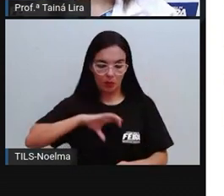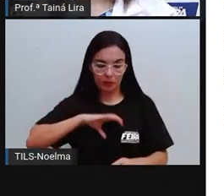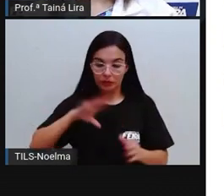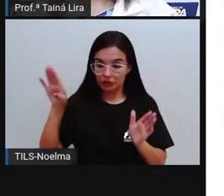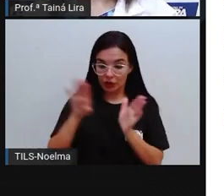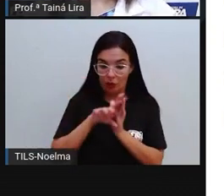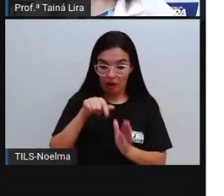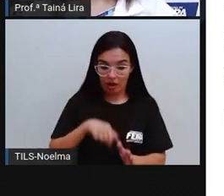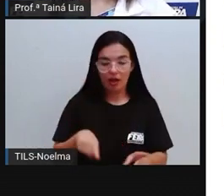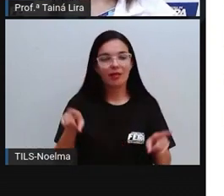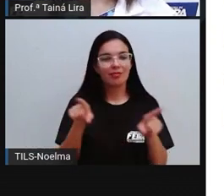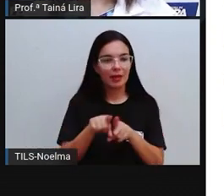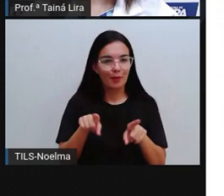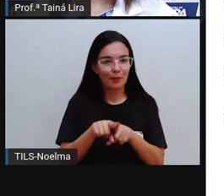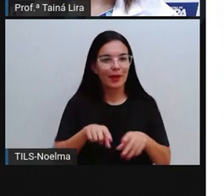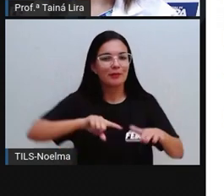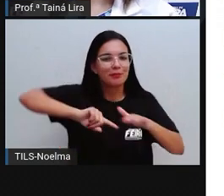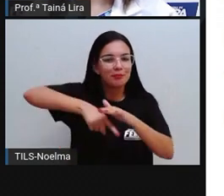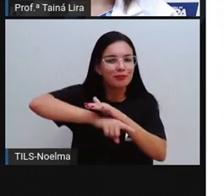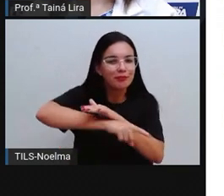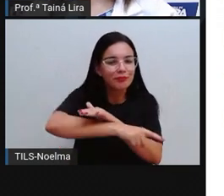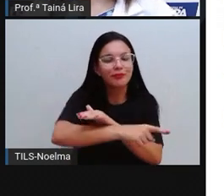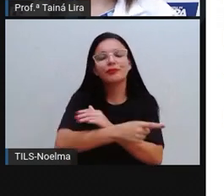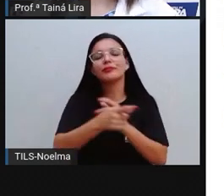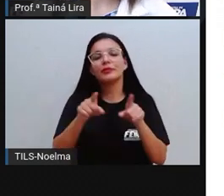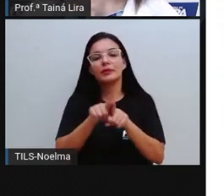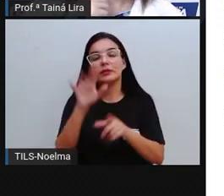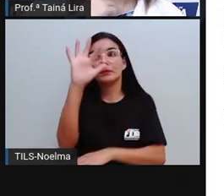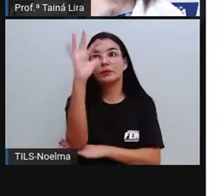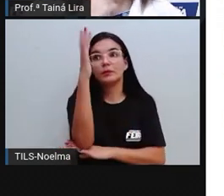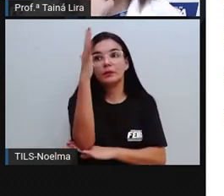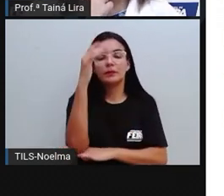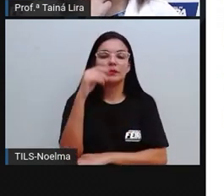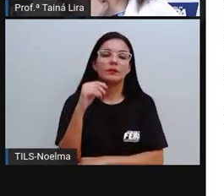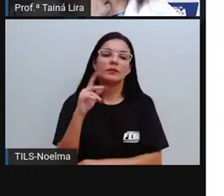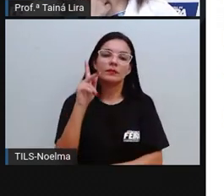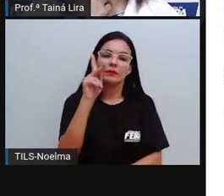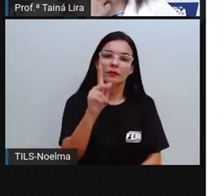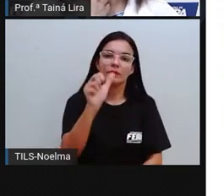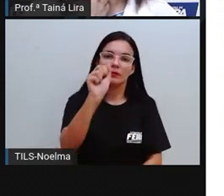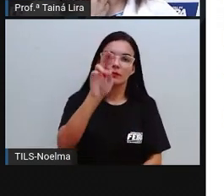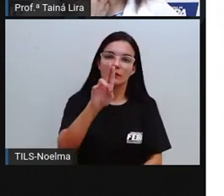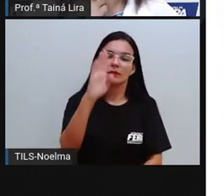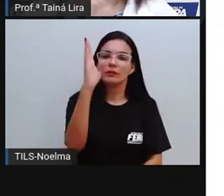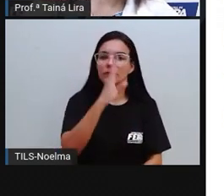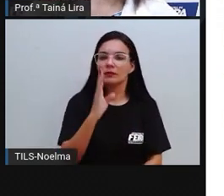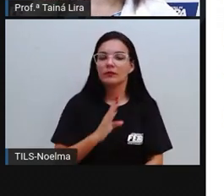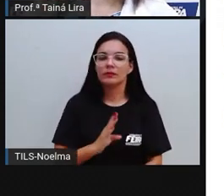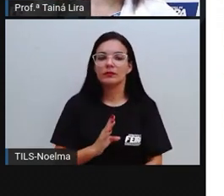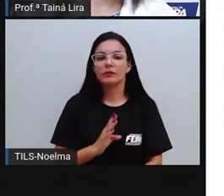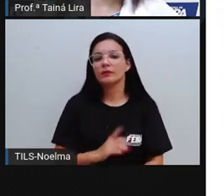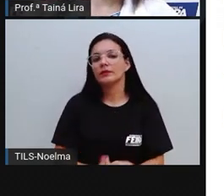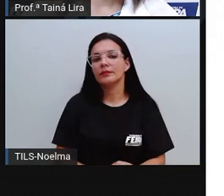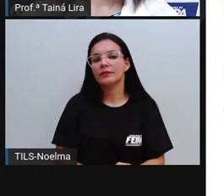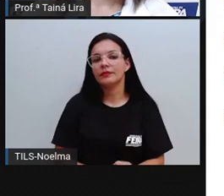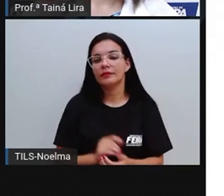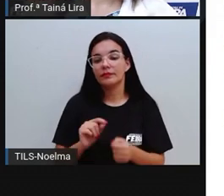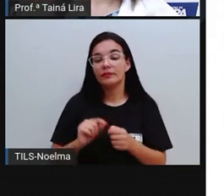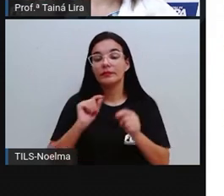chegaram, tá? Na exploração do pau-brasil, então, eles extraíam aí a